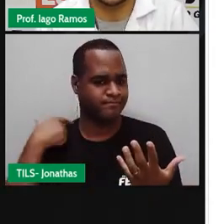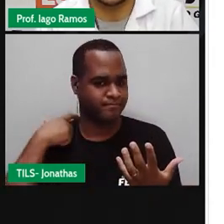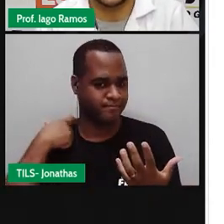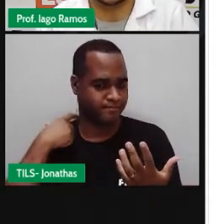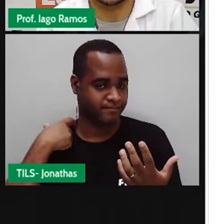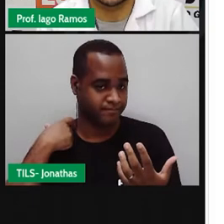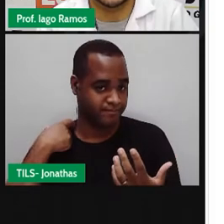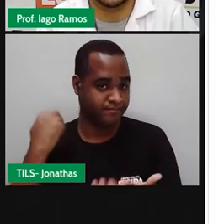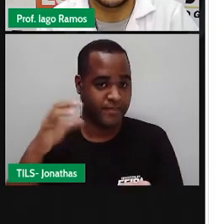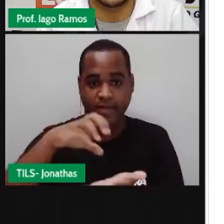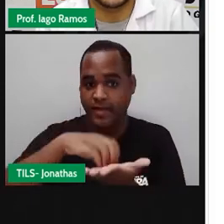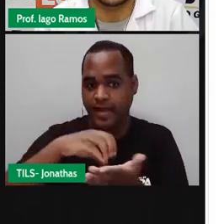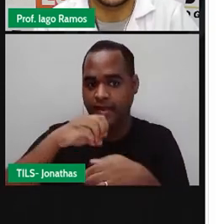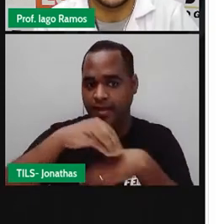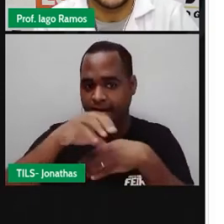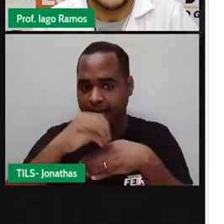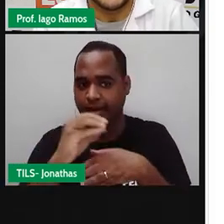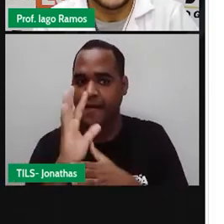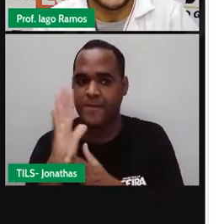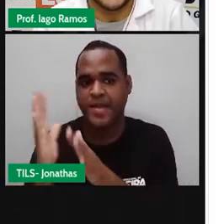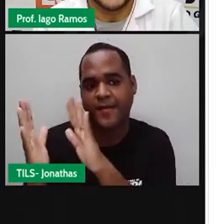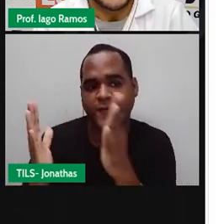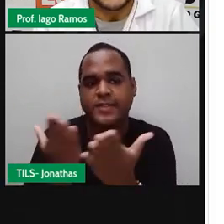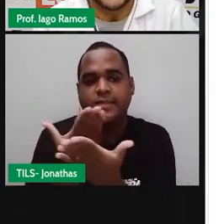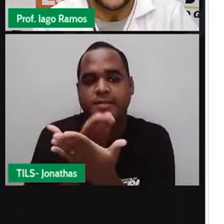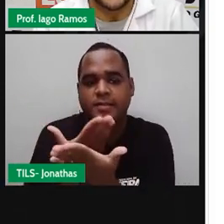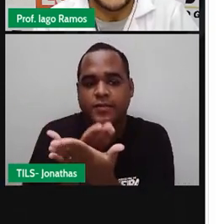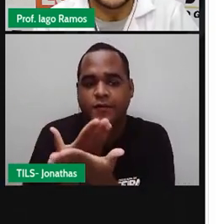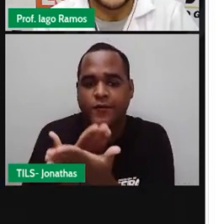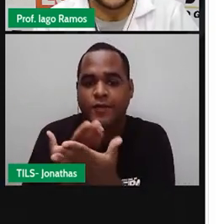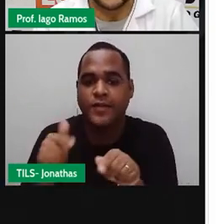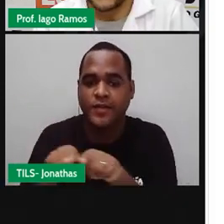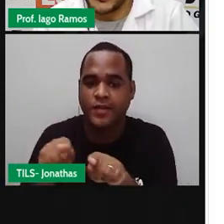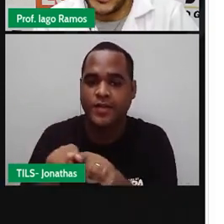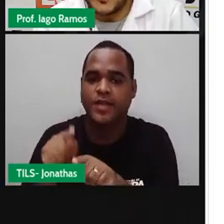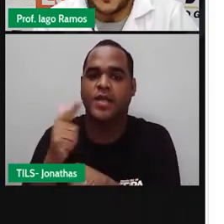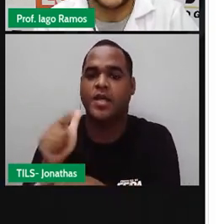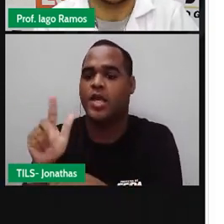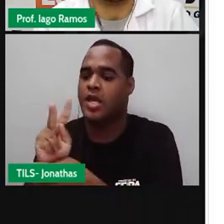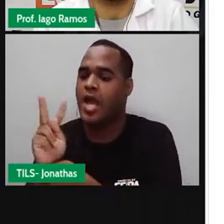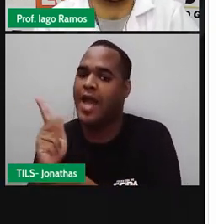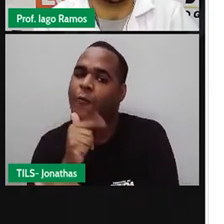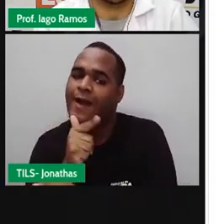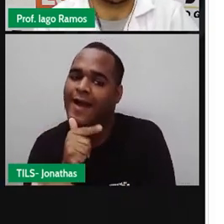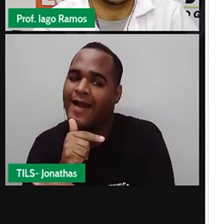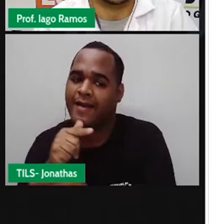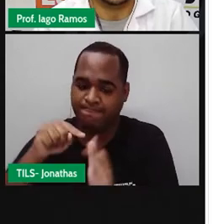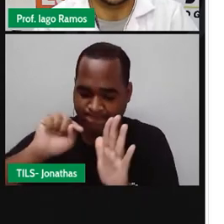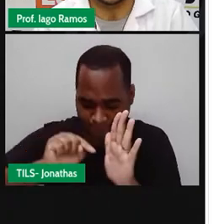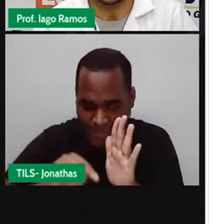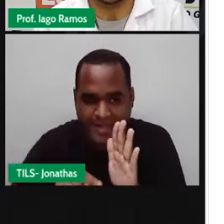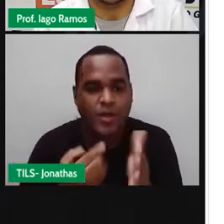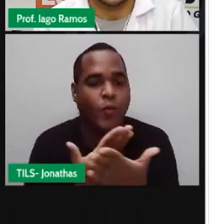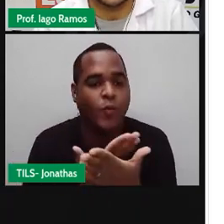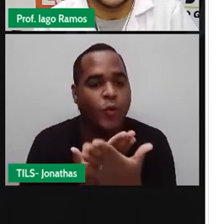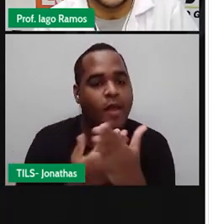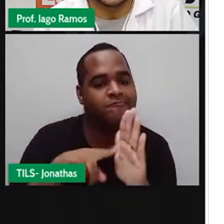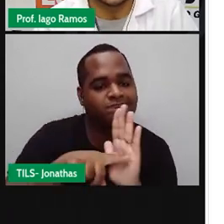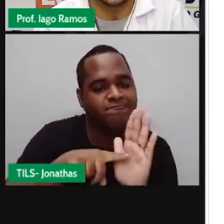Informações de Recursos Ambientais e de Hidrometeorologia de Santa Catarina,